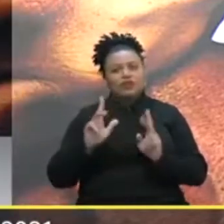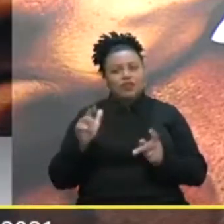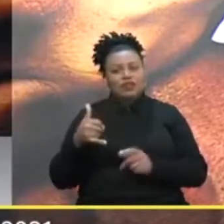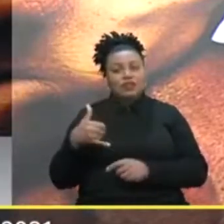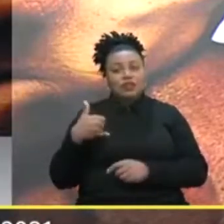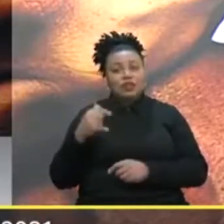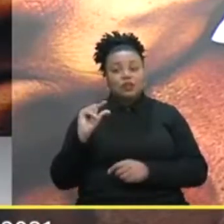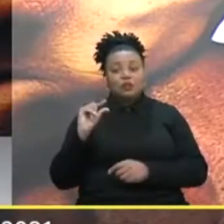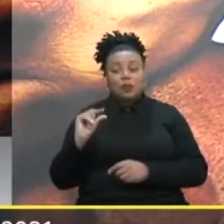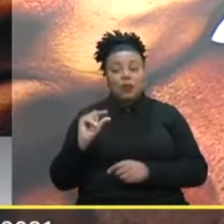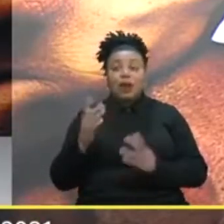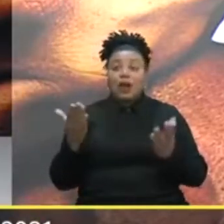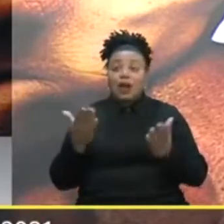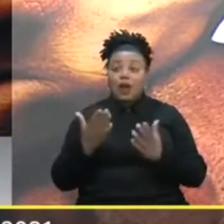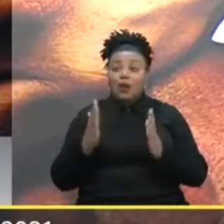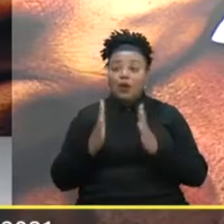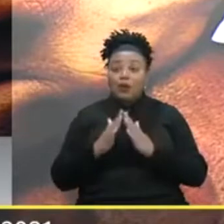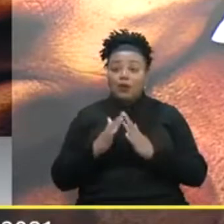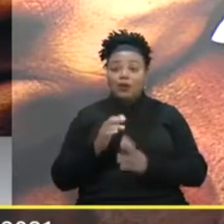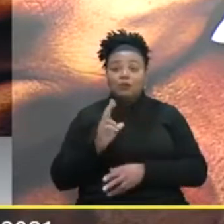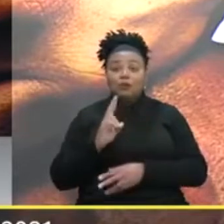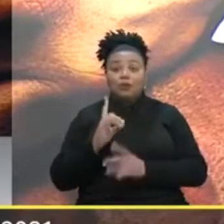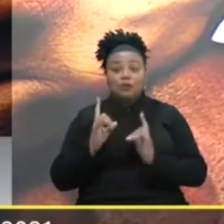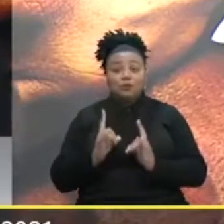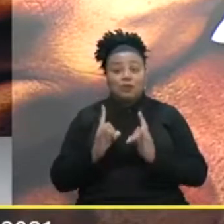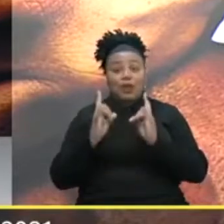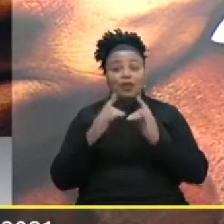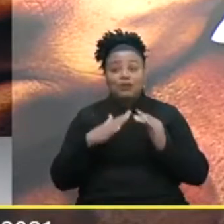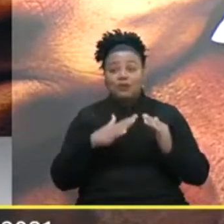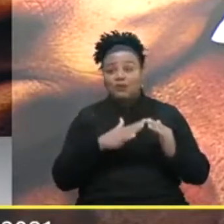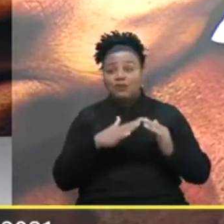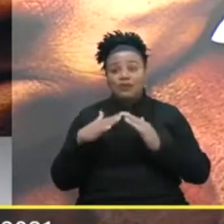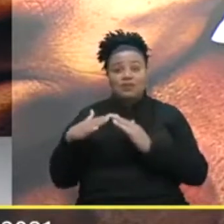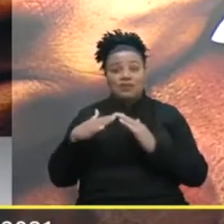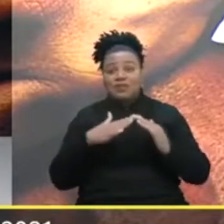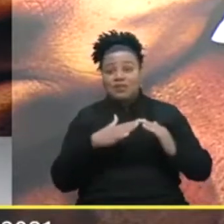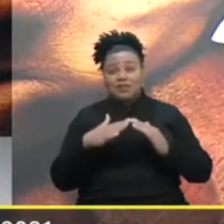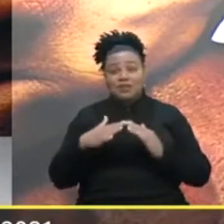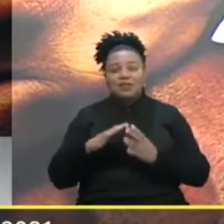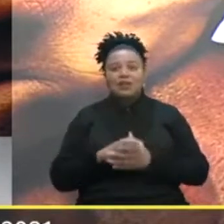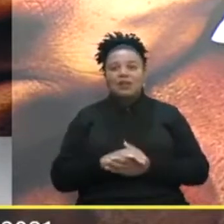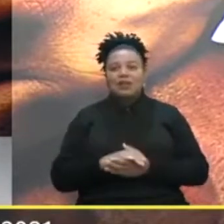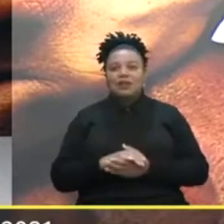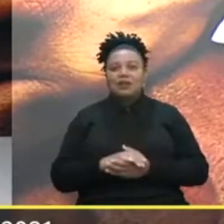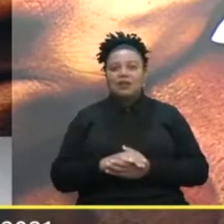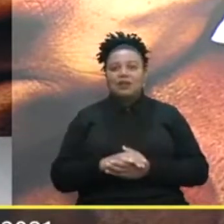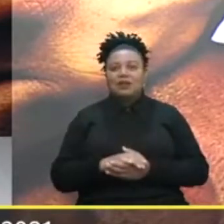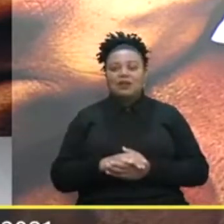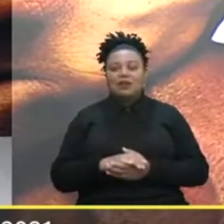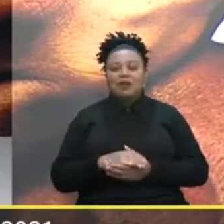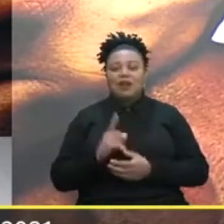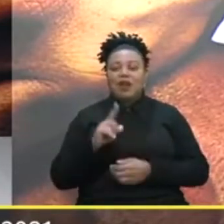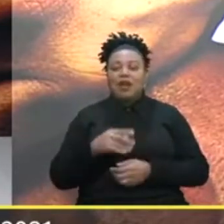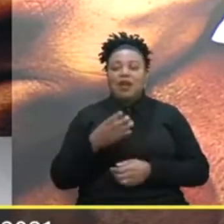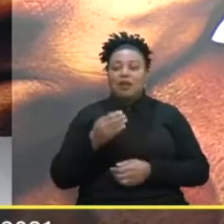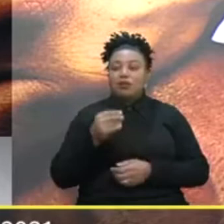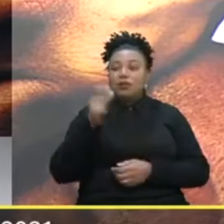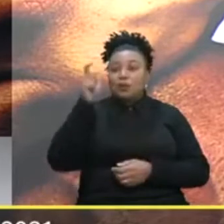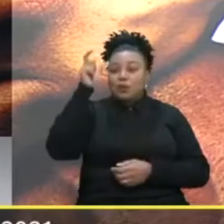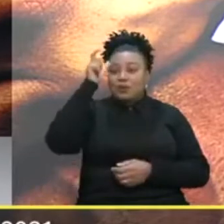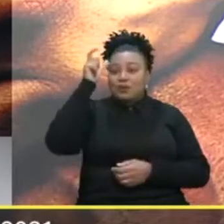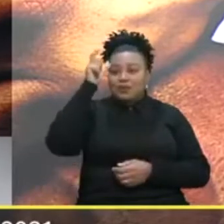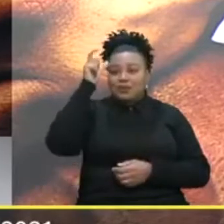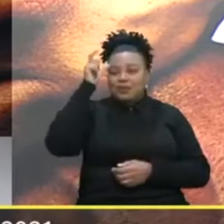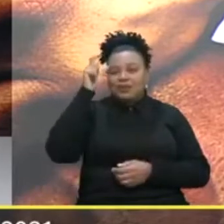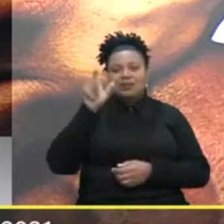de idade E agora moramos no mesmo prédio Somos vizinhos Mas que coincidência interessante Muita coincidência